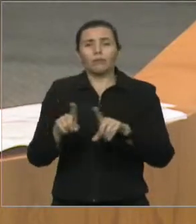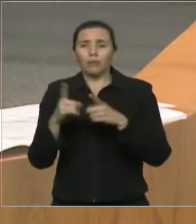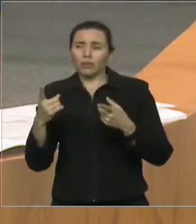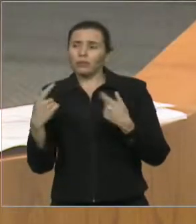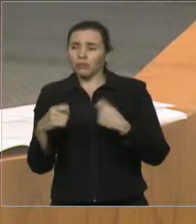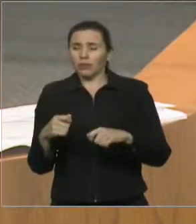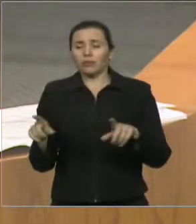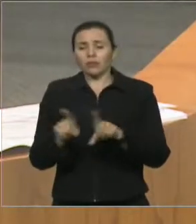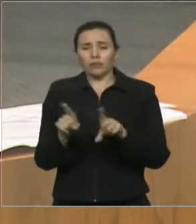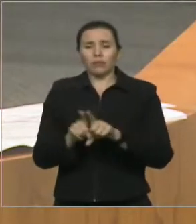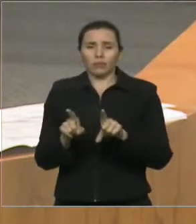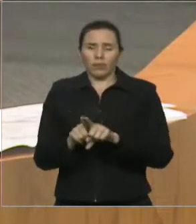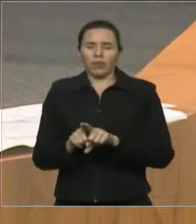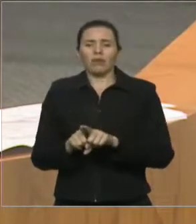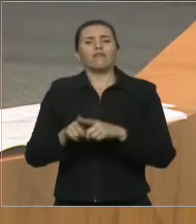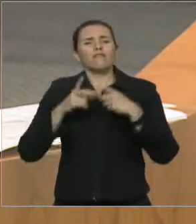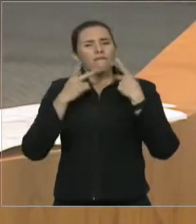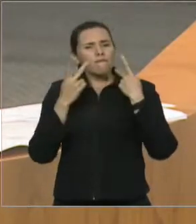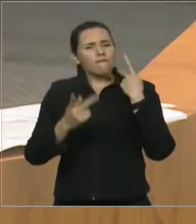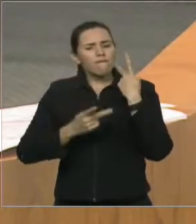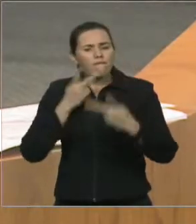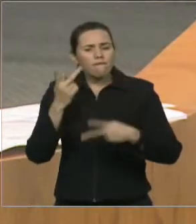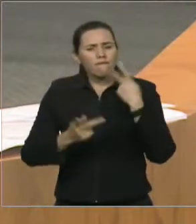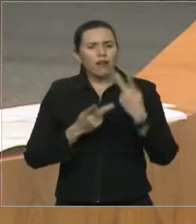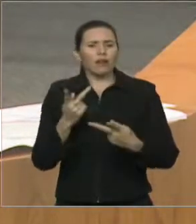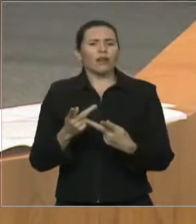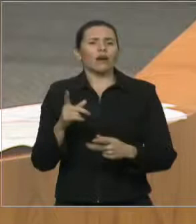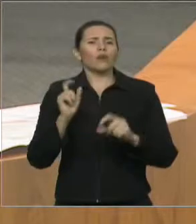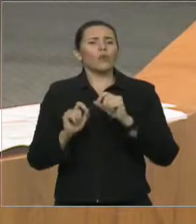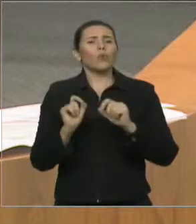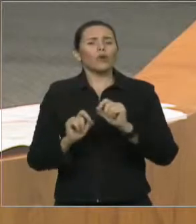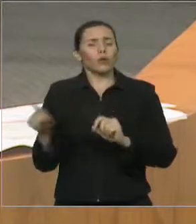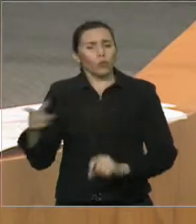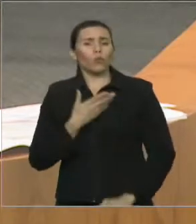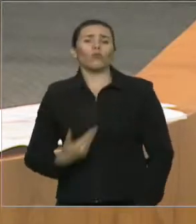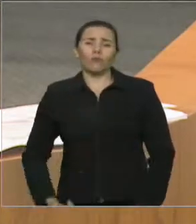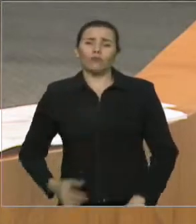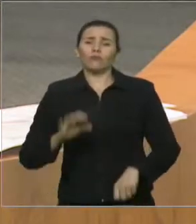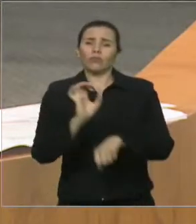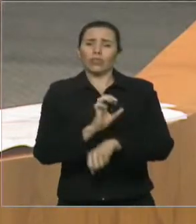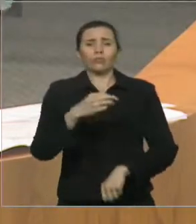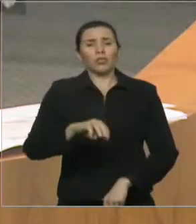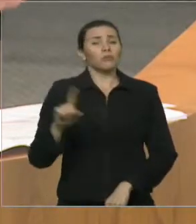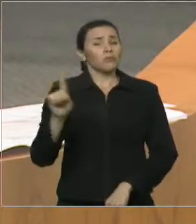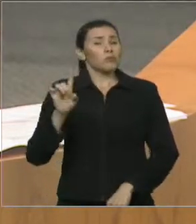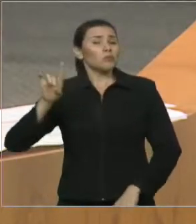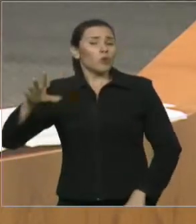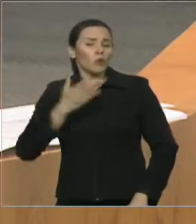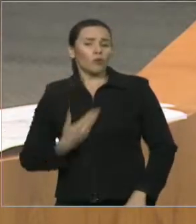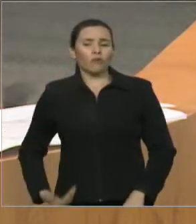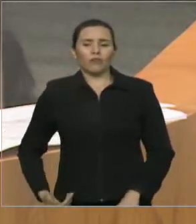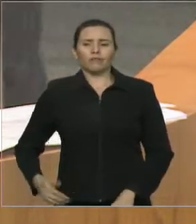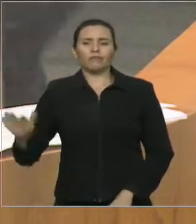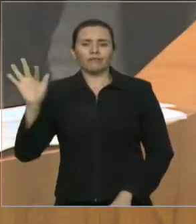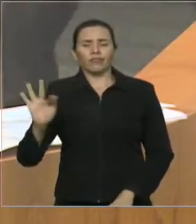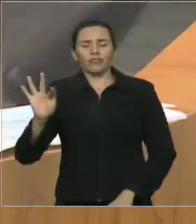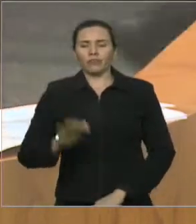ovacionada, aplaudida, a EMA agora, deputado Roberto Costa, e silenciada agora.